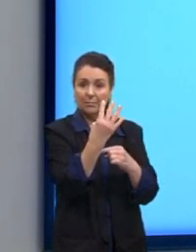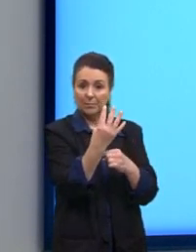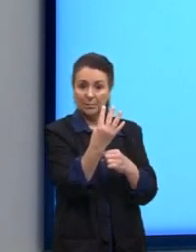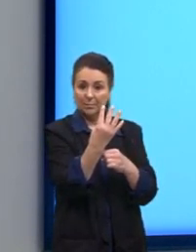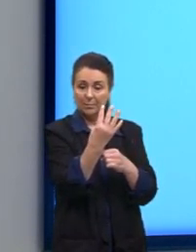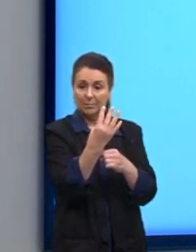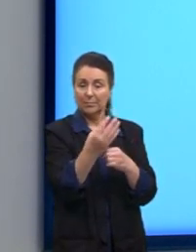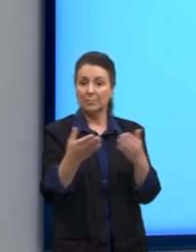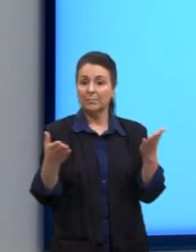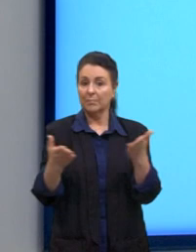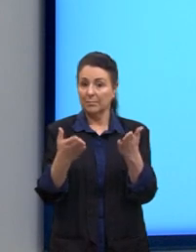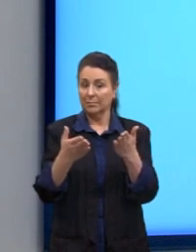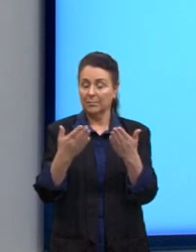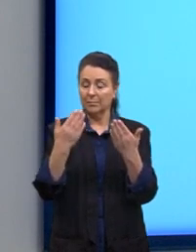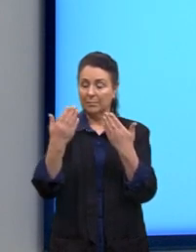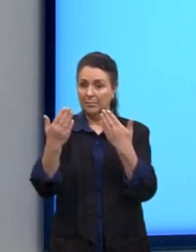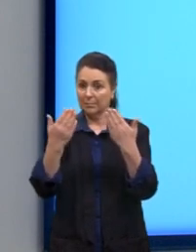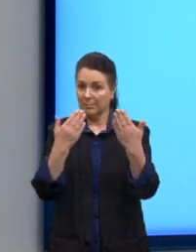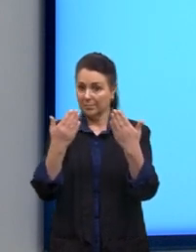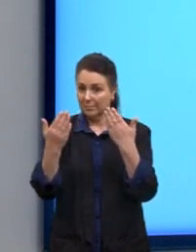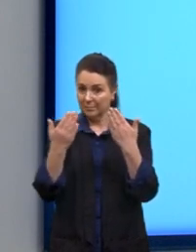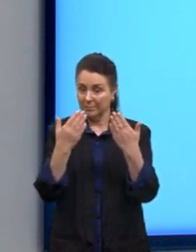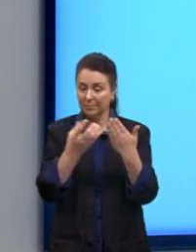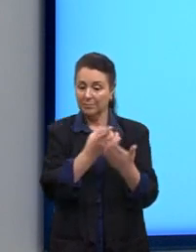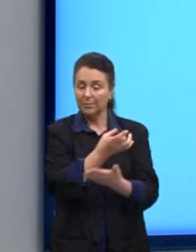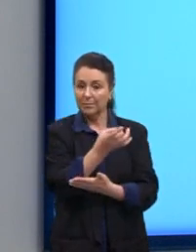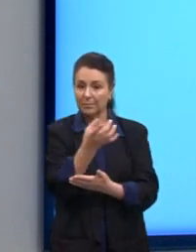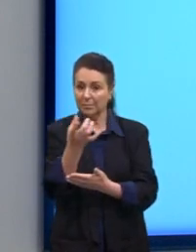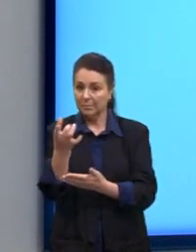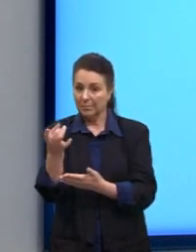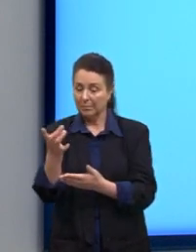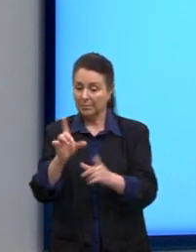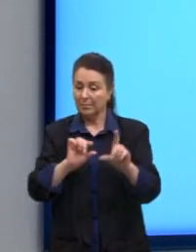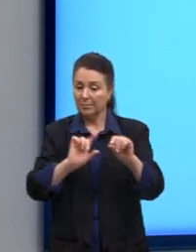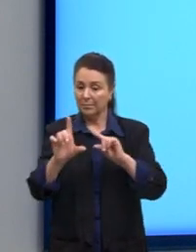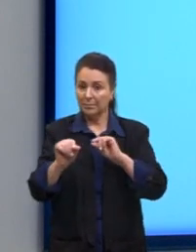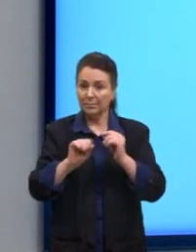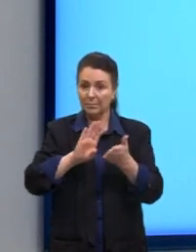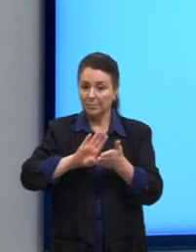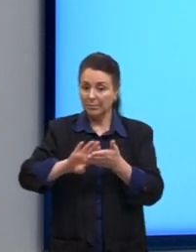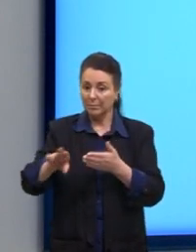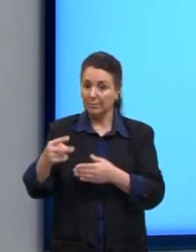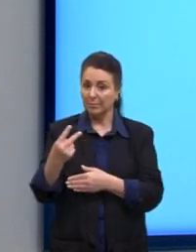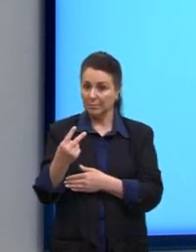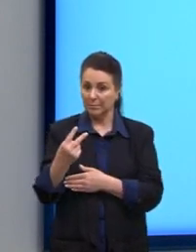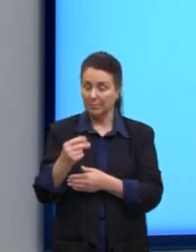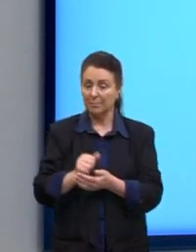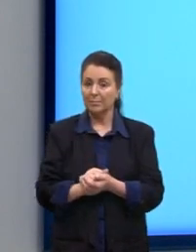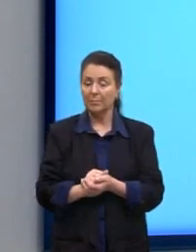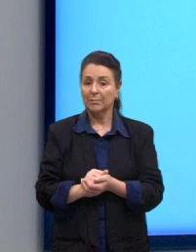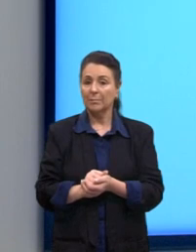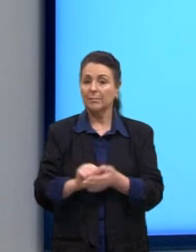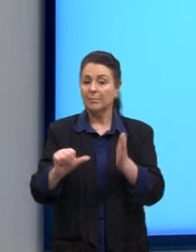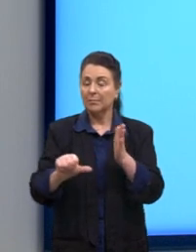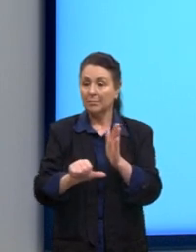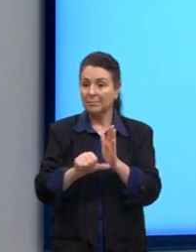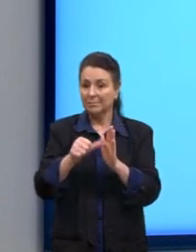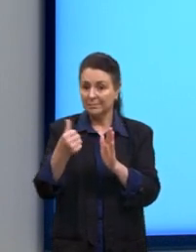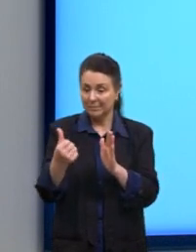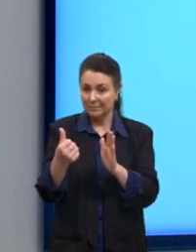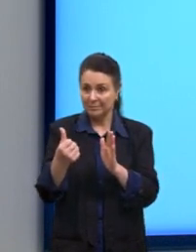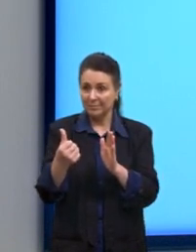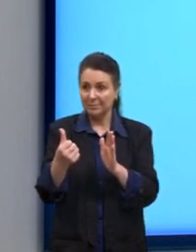Agora, nós vamos analisar cada uma das alternativas, eliminando elas. A primeira alternativa